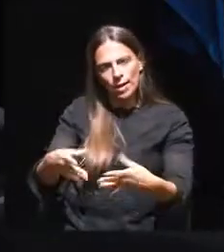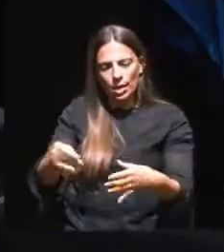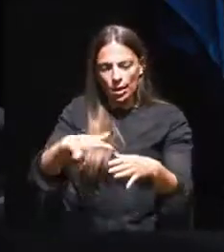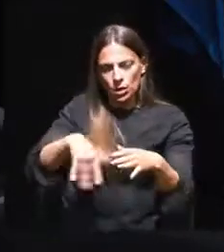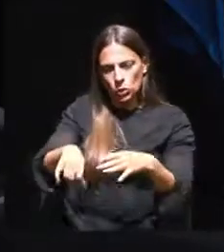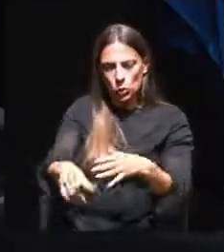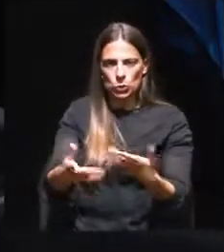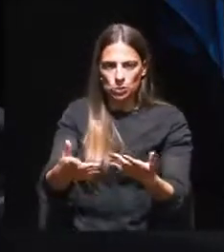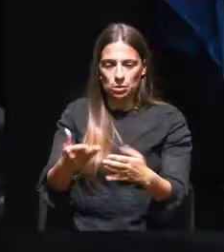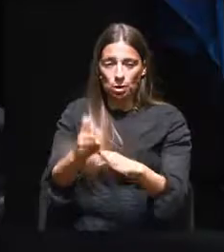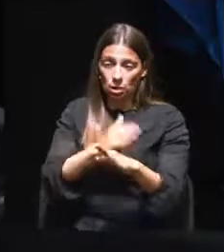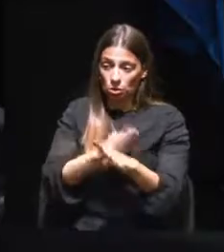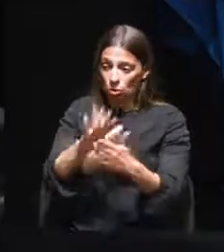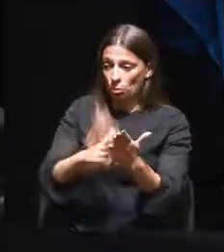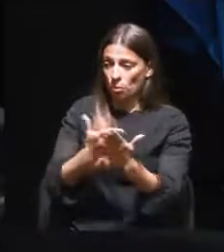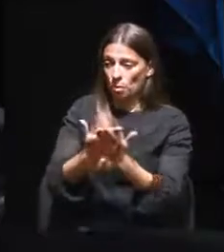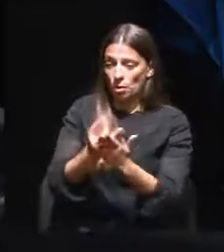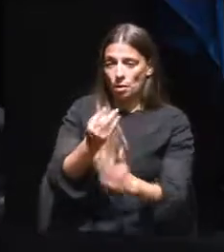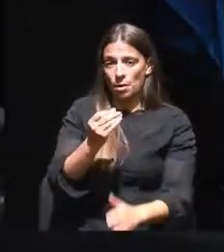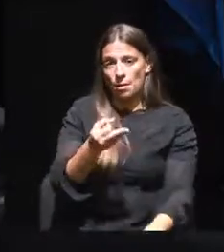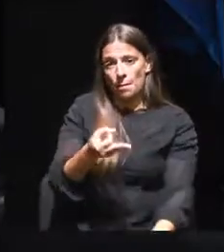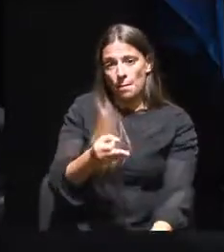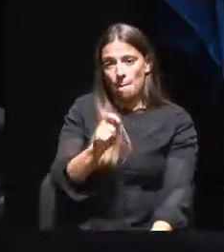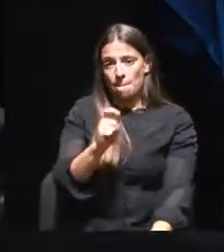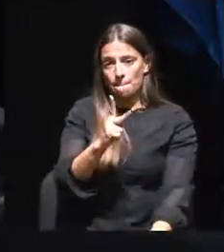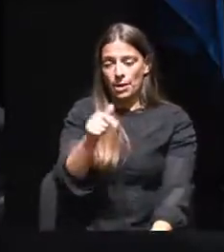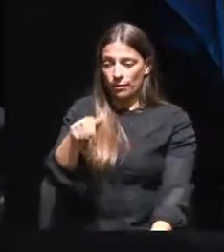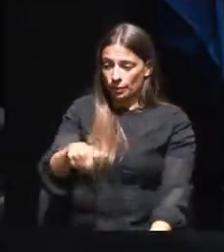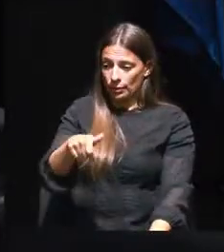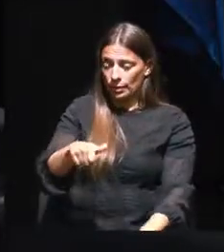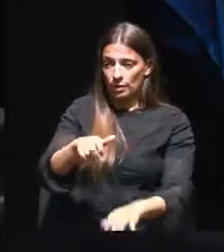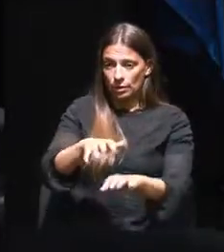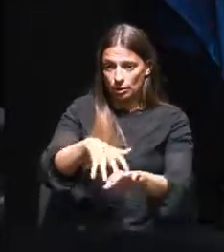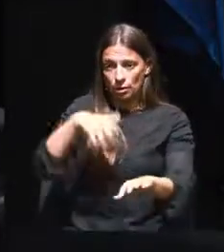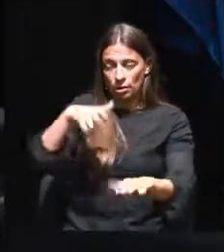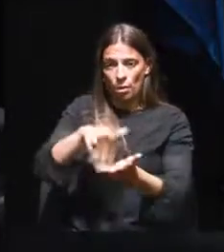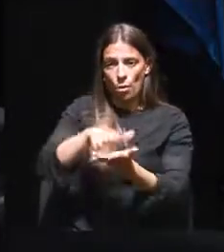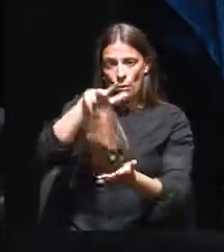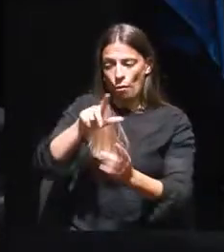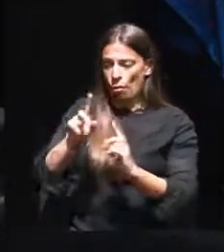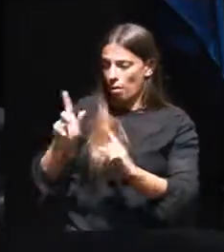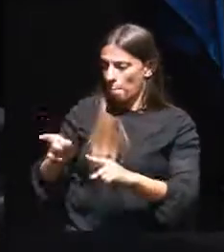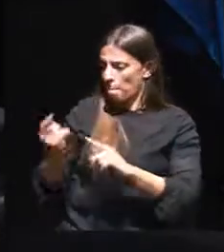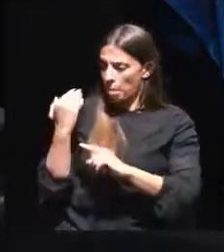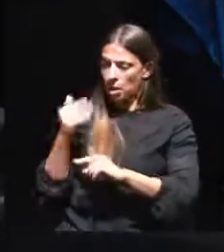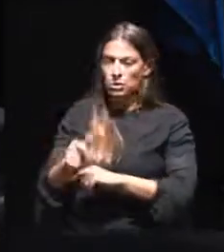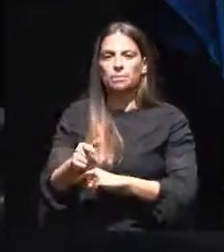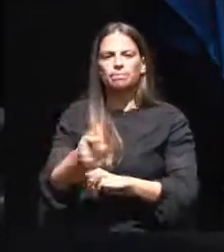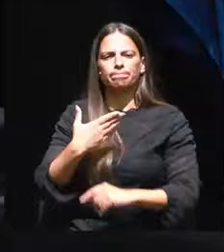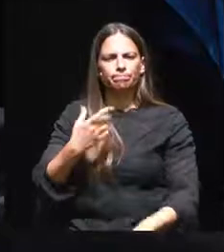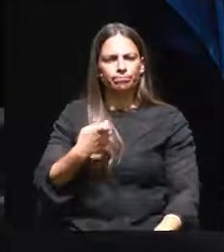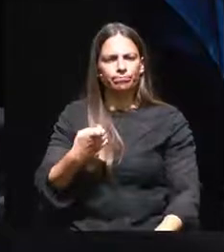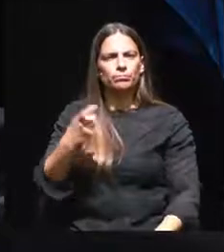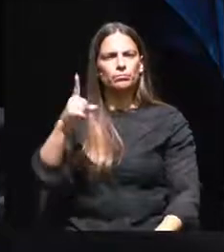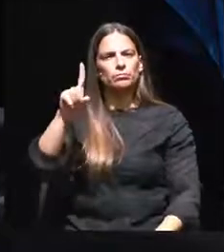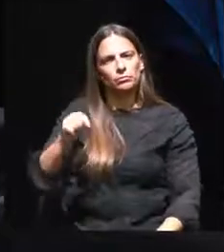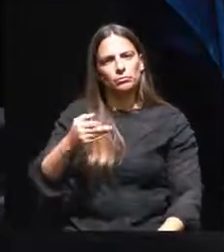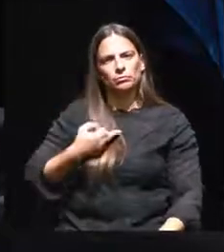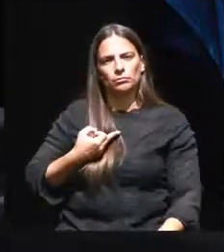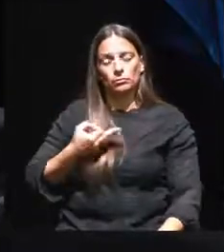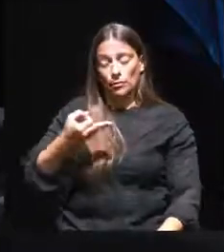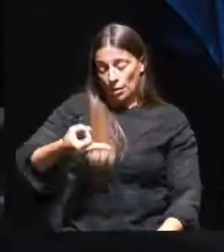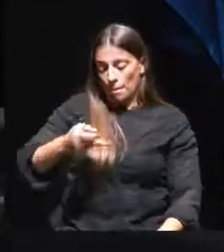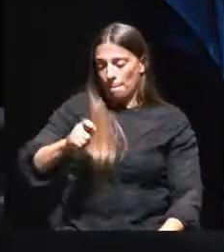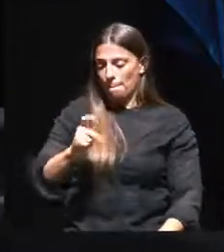dos solos, conforme proposto pelo PEV e aprovado nesta Assembleia em março. Por fim, em dezembro, o PEV apresentou